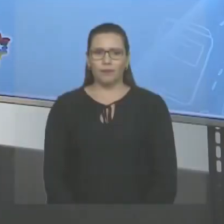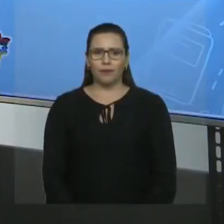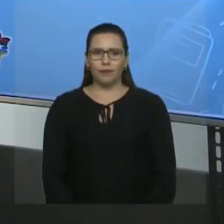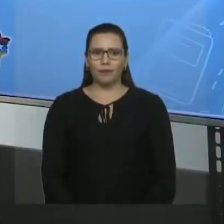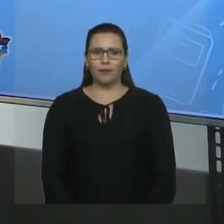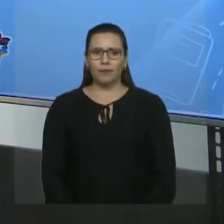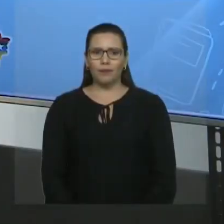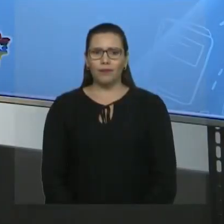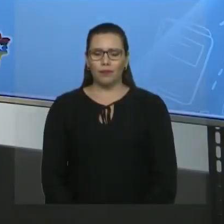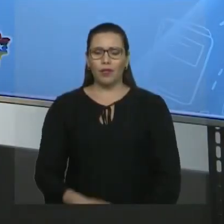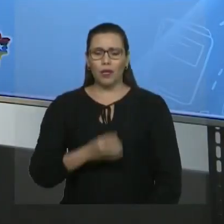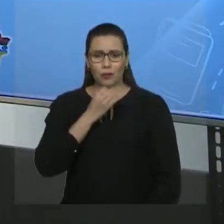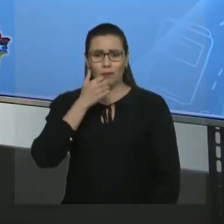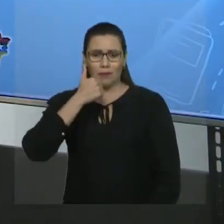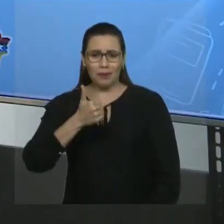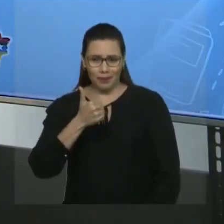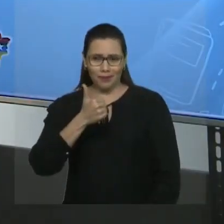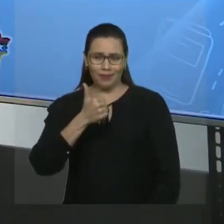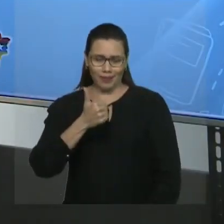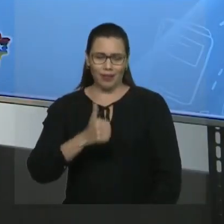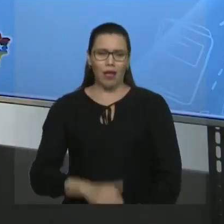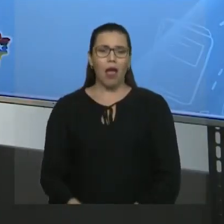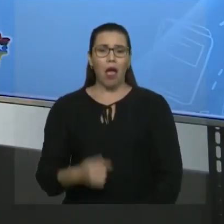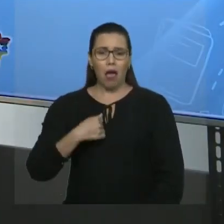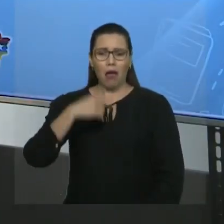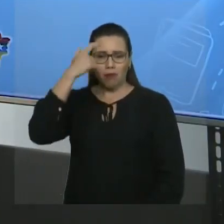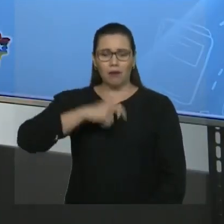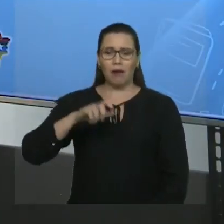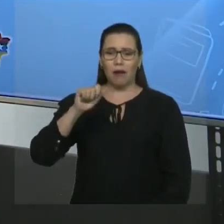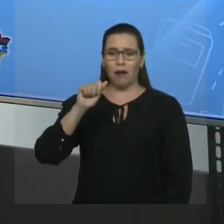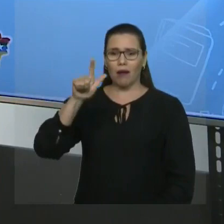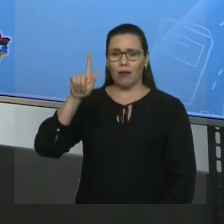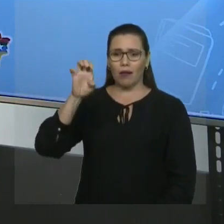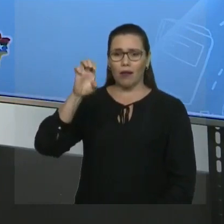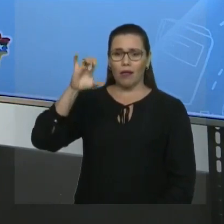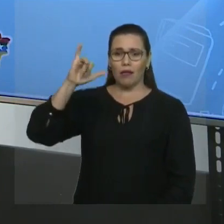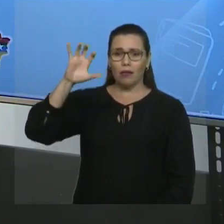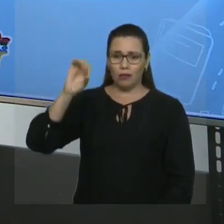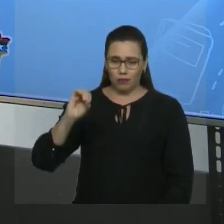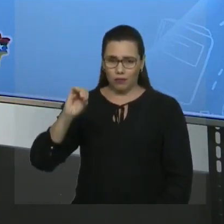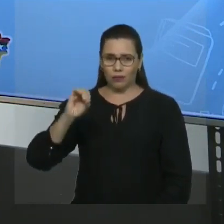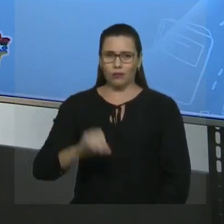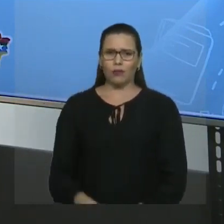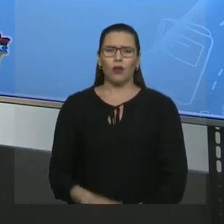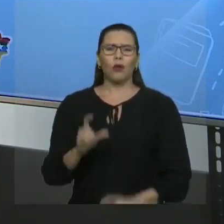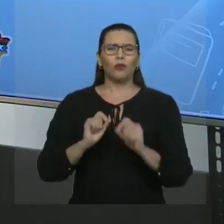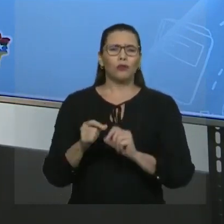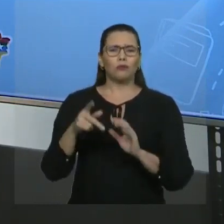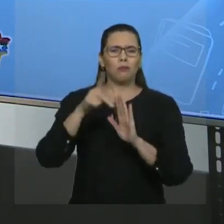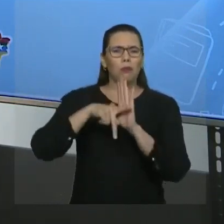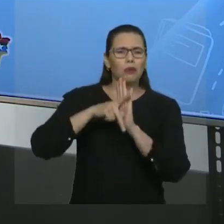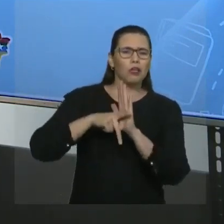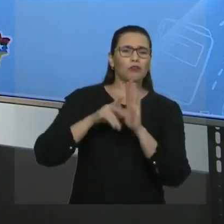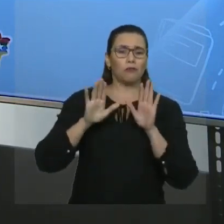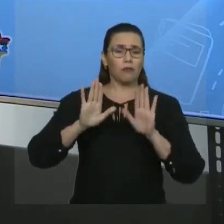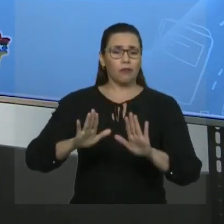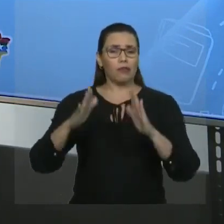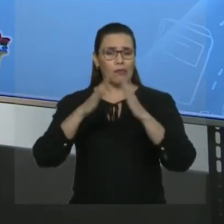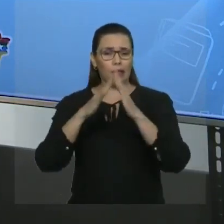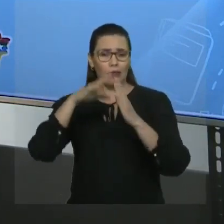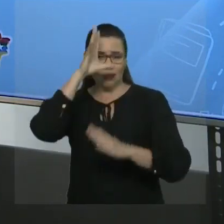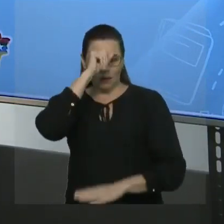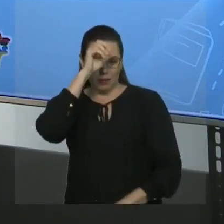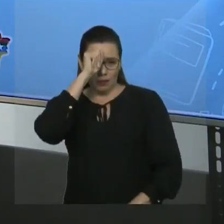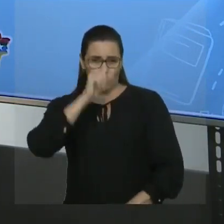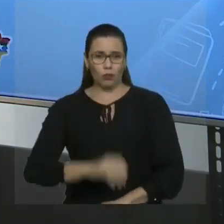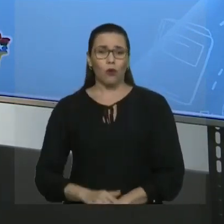Tudo bem pessoal? Professor Alessio mais uma vez com vocês aqui nessas nossas aulas, nesse nosso projeto Fique em Casa Aprendendo. E hoje nós vamos